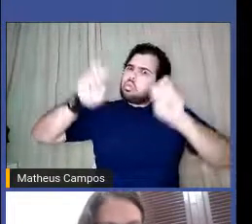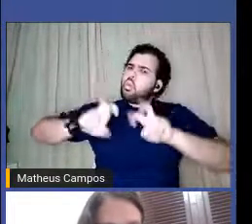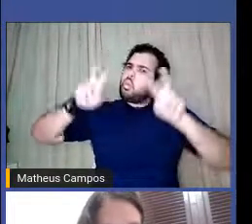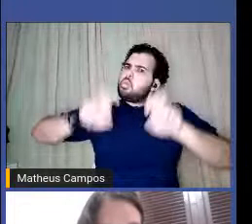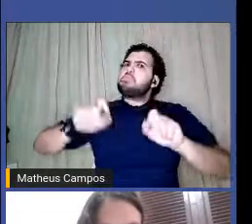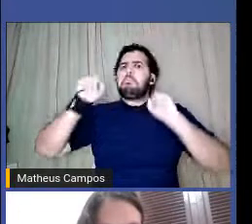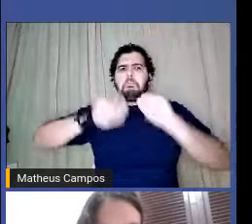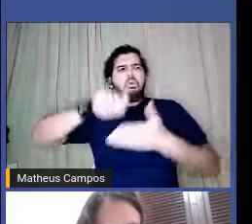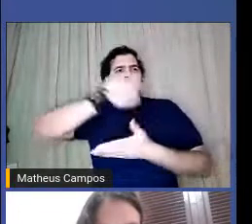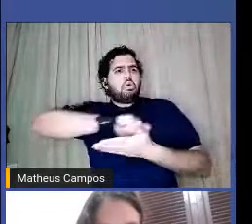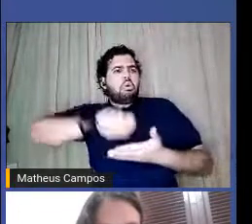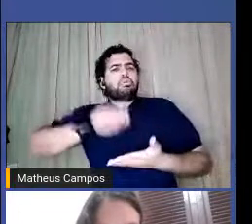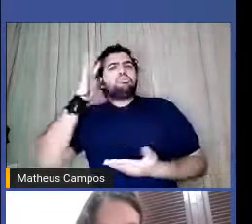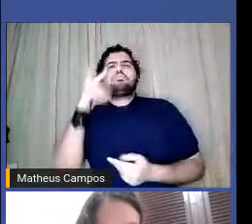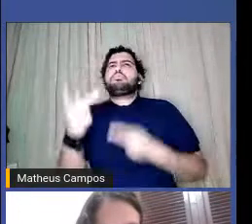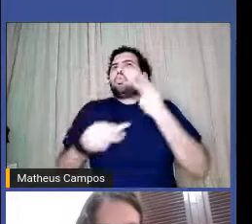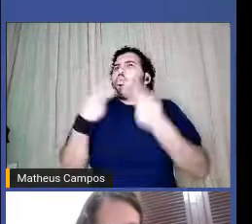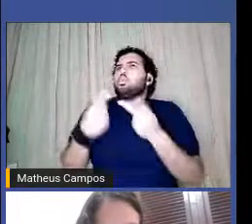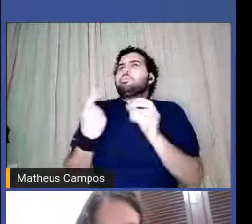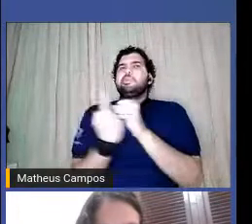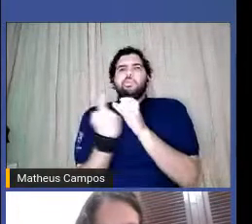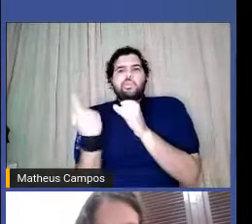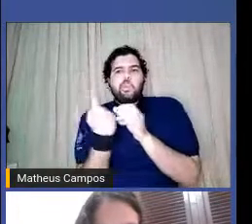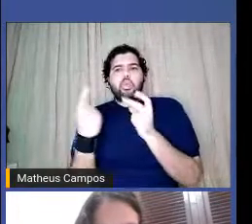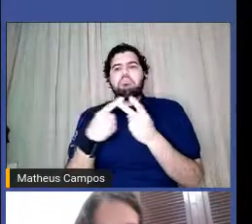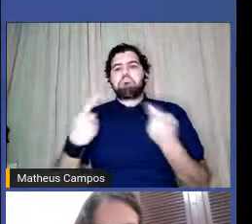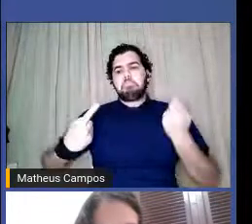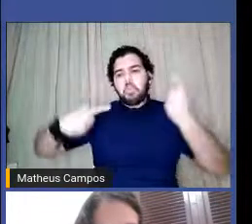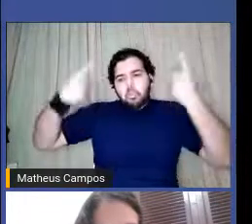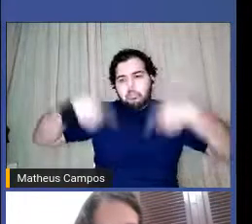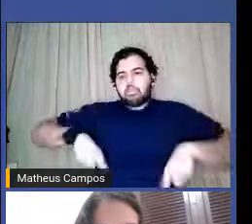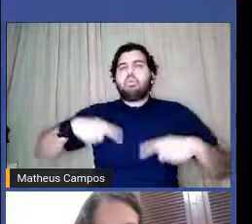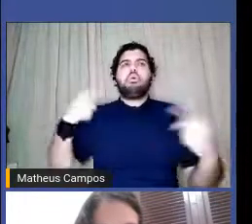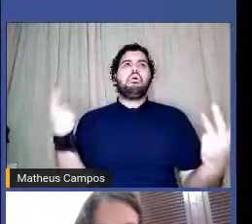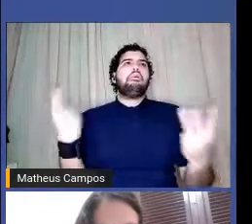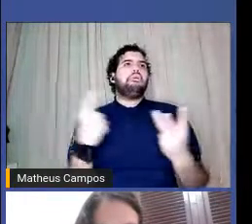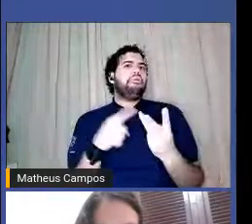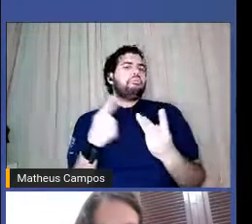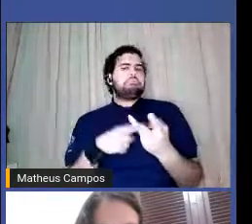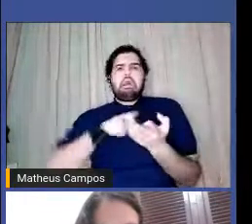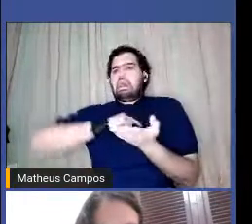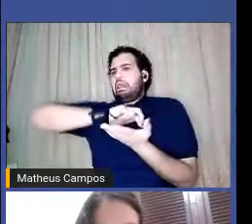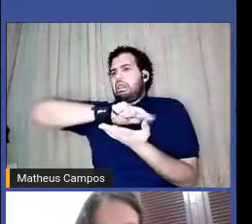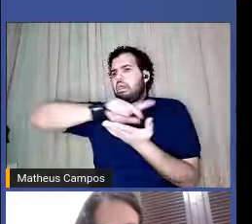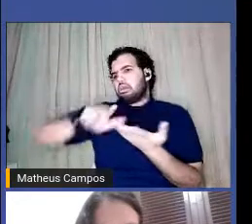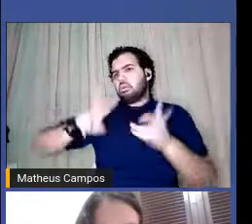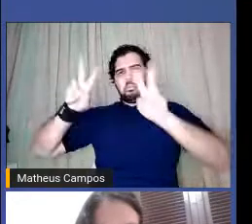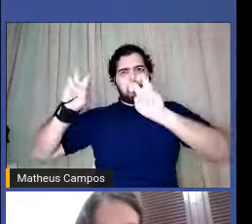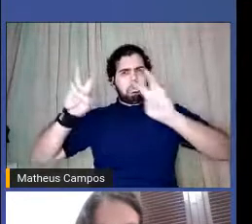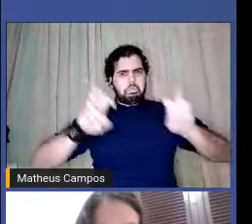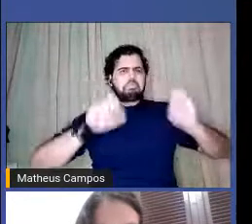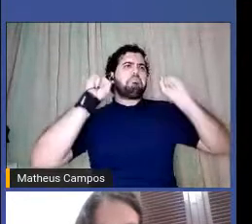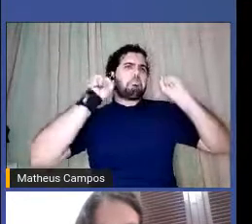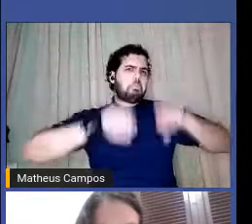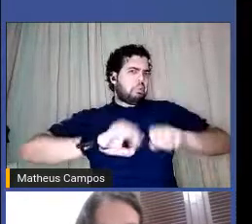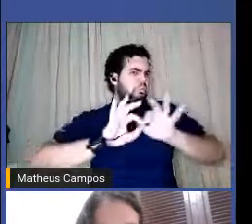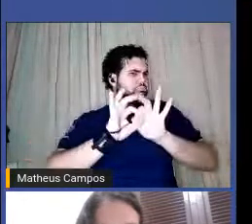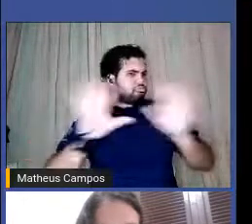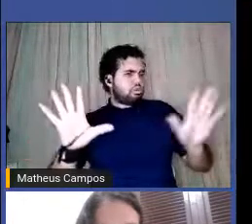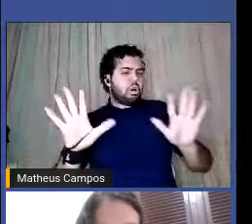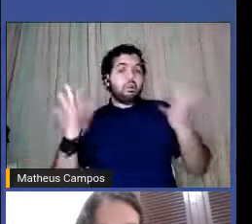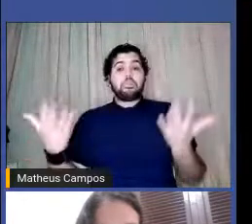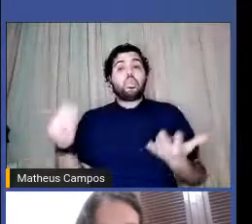A gente pode falar de solidão, corpo, são diversas as temáticas, e por muitas vezes